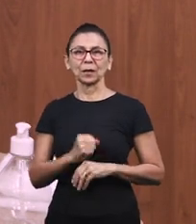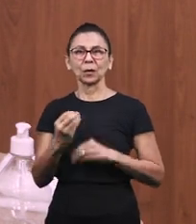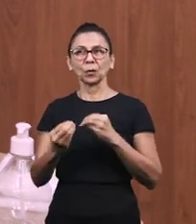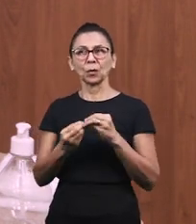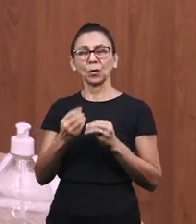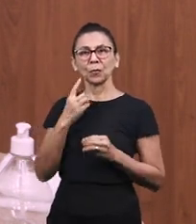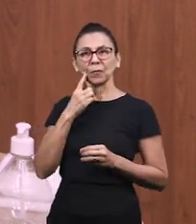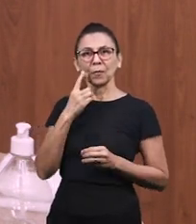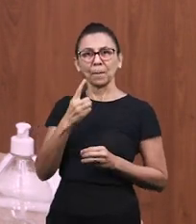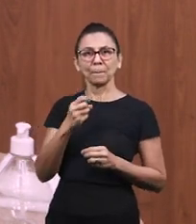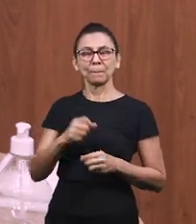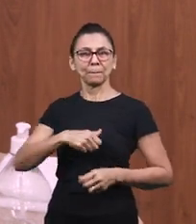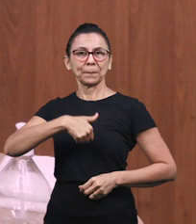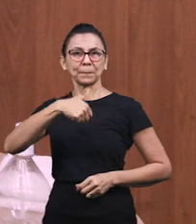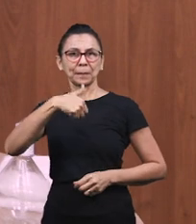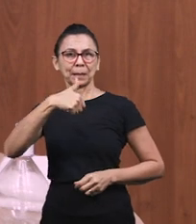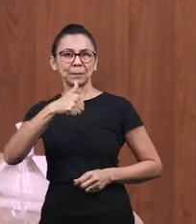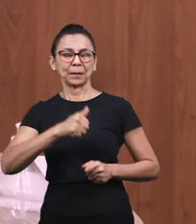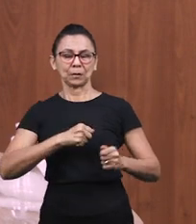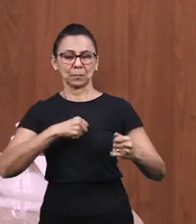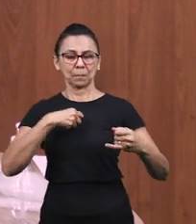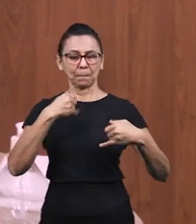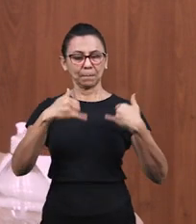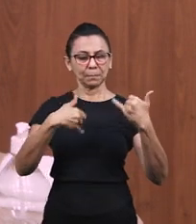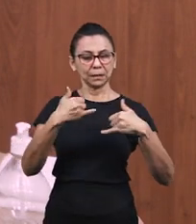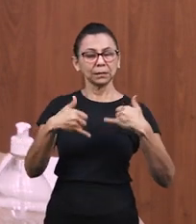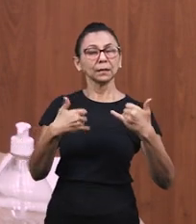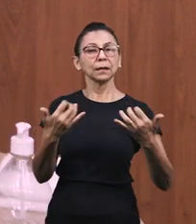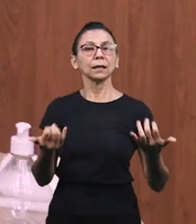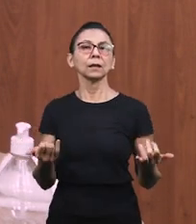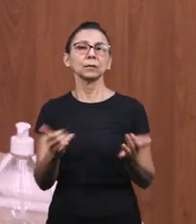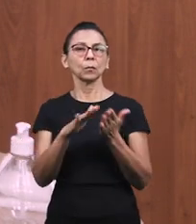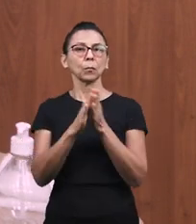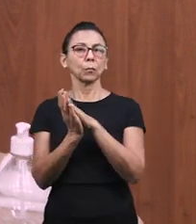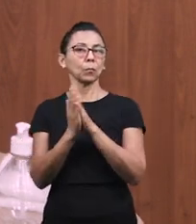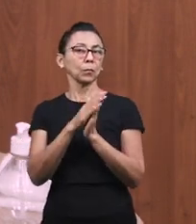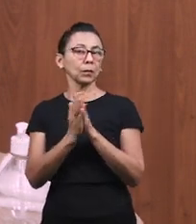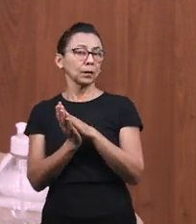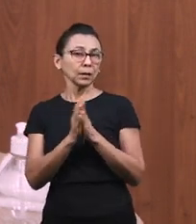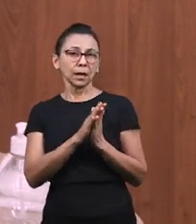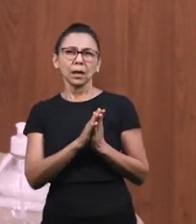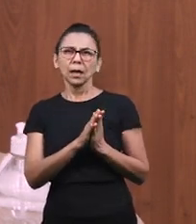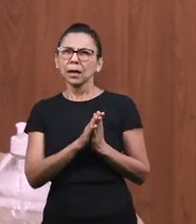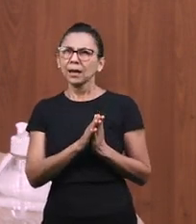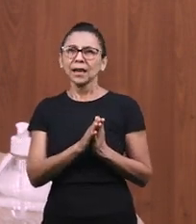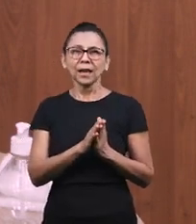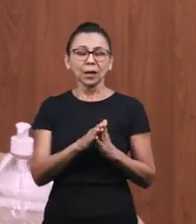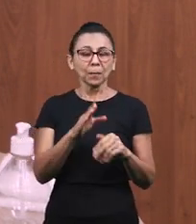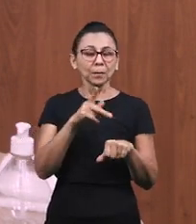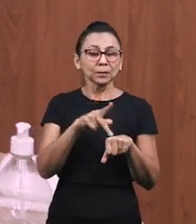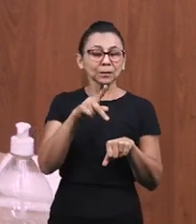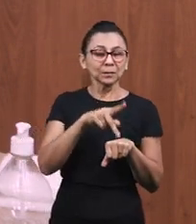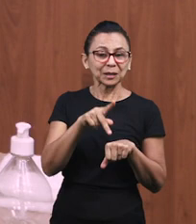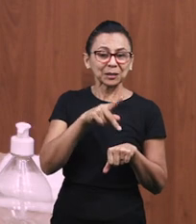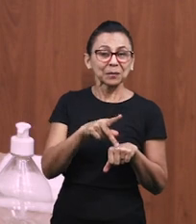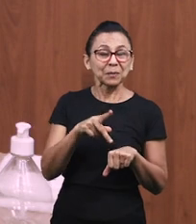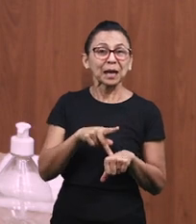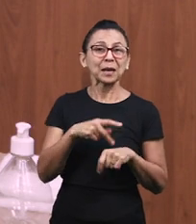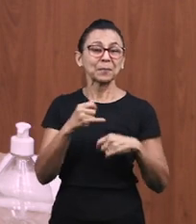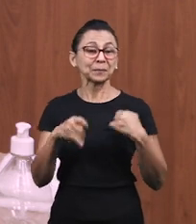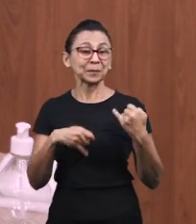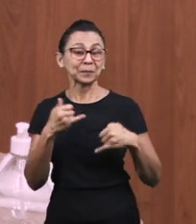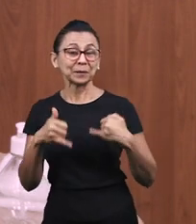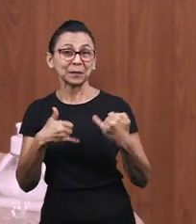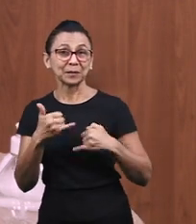Podemos fazer o passo a passo primeiramente em um brinquedo, um boneco. E quanto mais vivência a criança tiver na